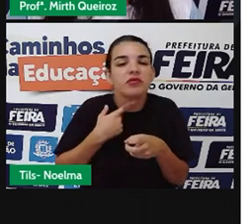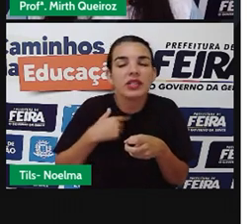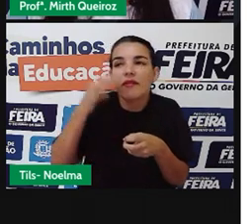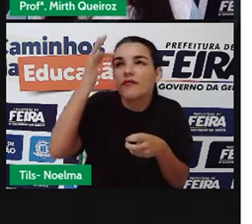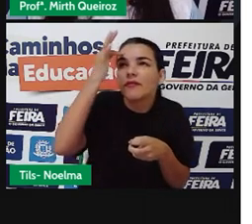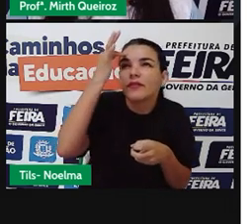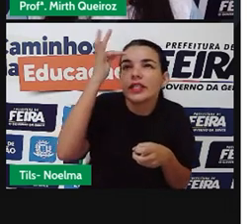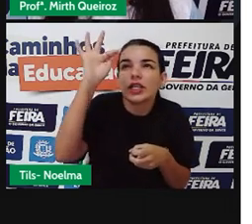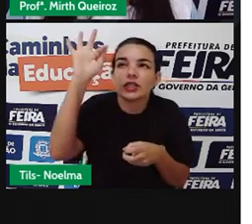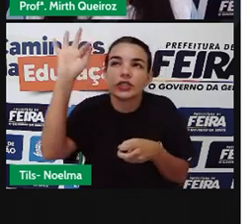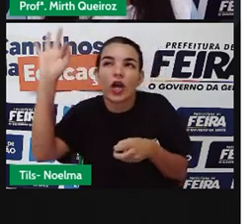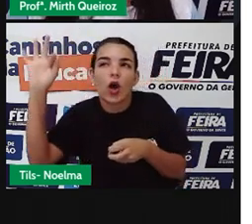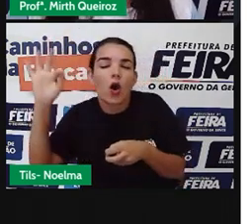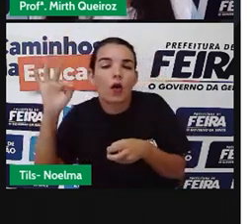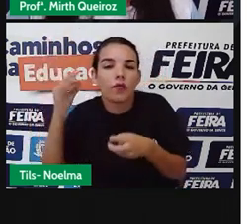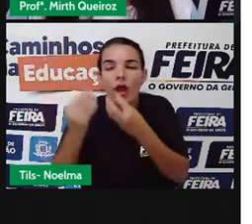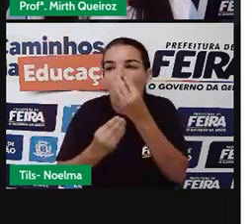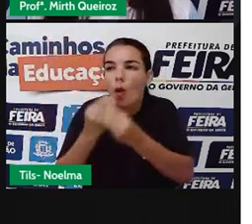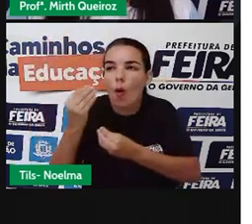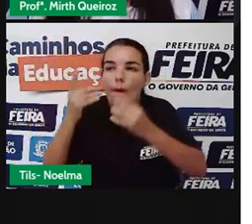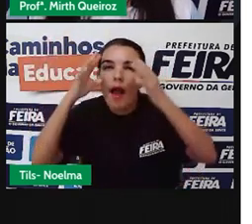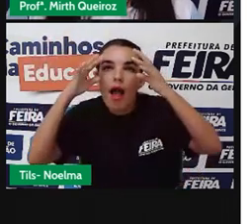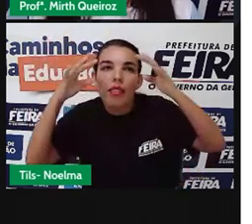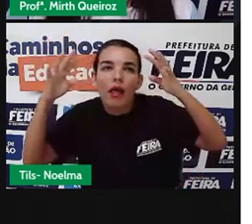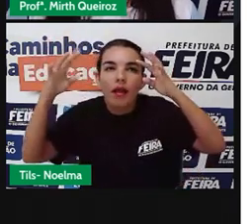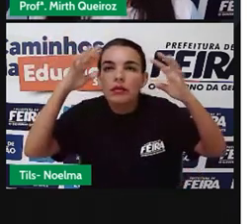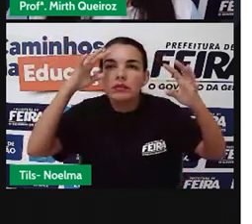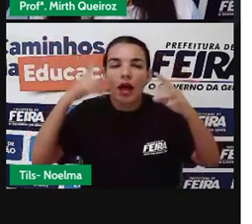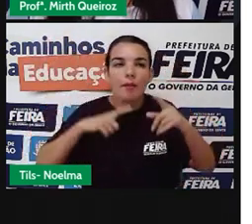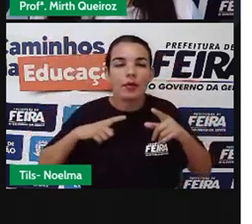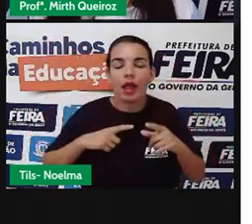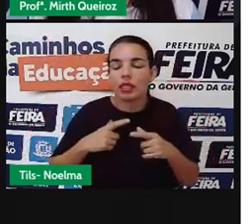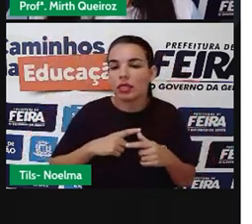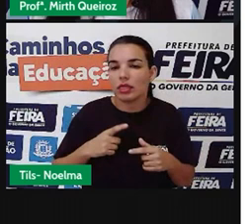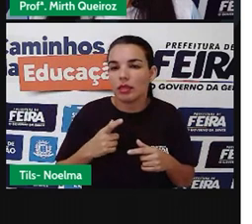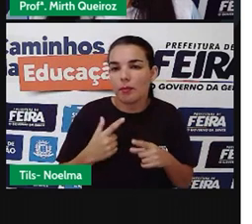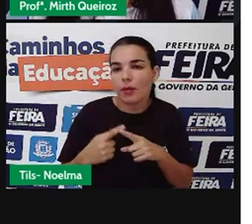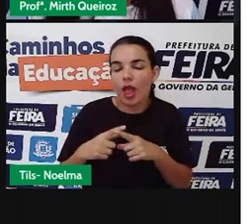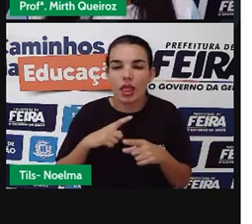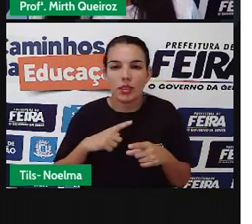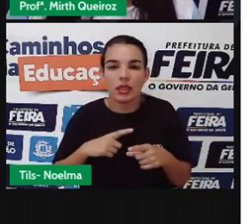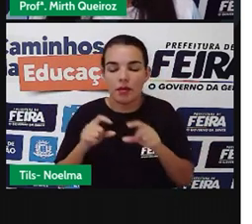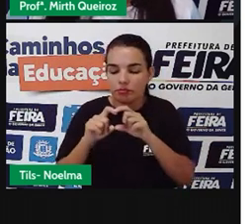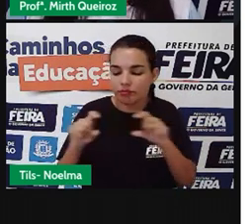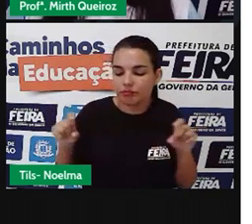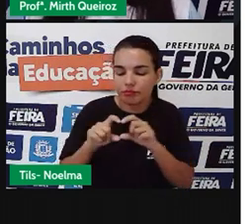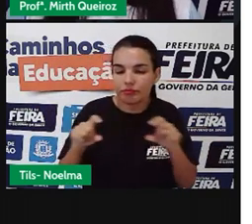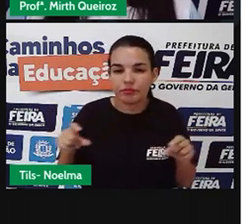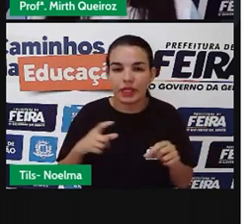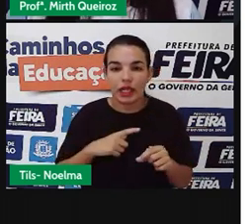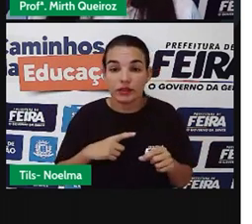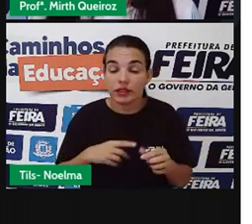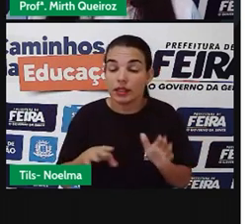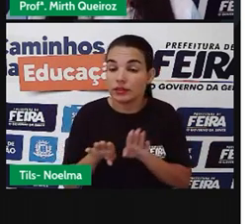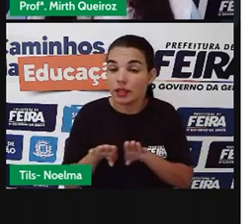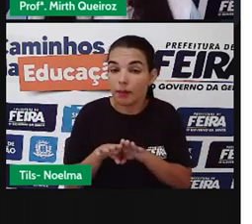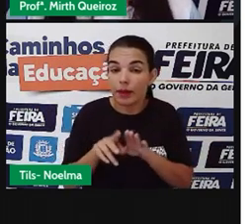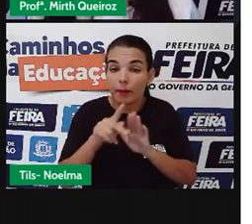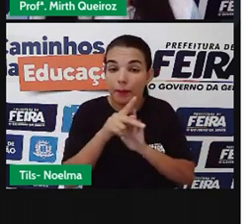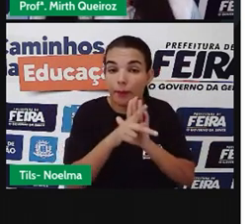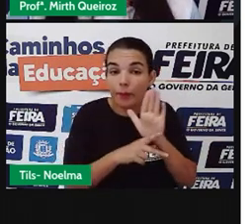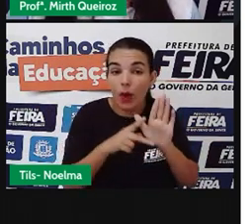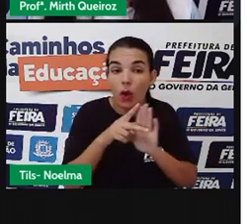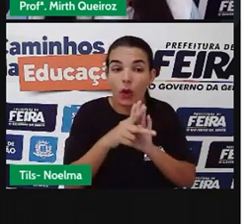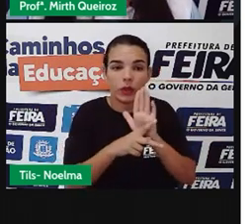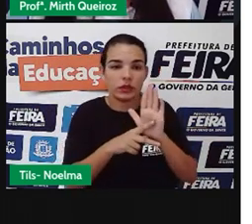reflexão muito grande diante de algumas falas que acontecem aí no decorrer da história. E tem uma estrutura poética também, que é uma